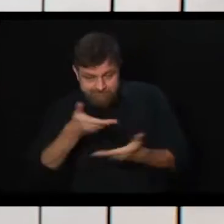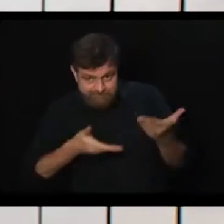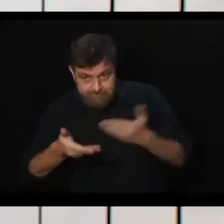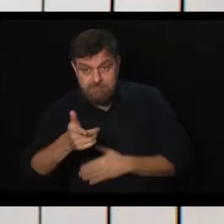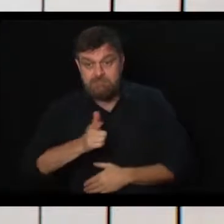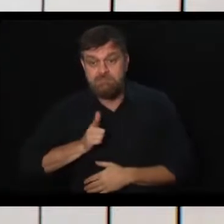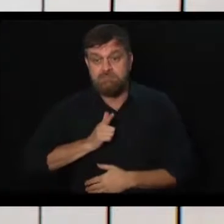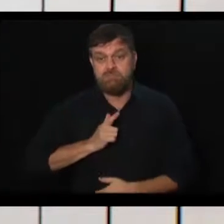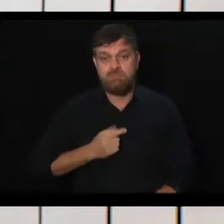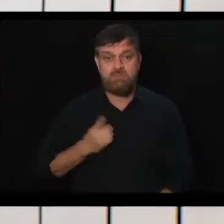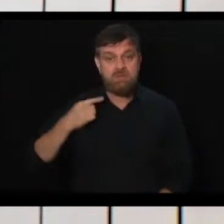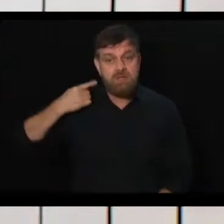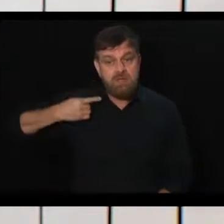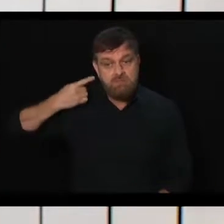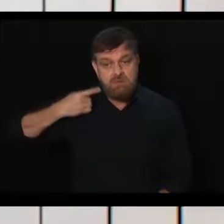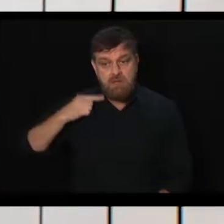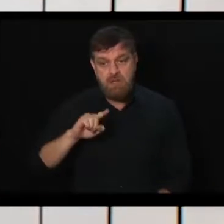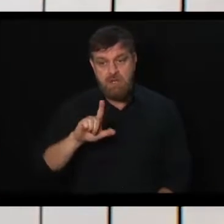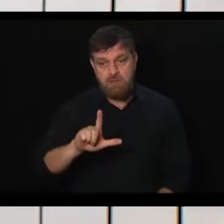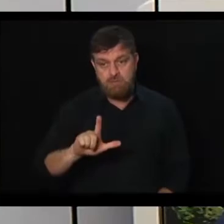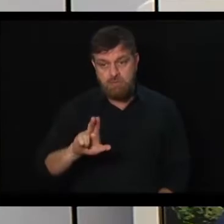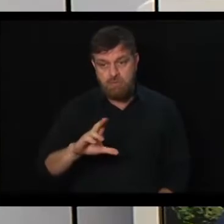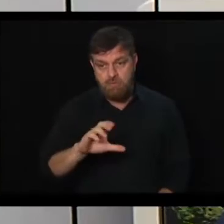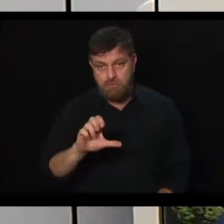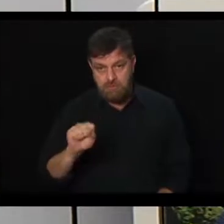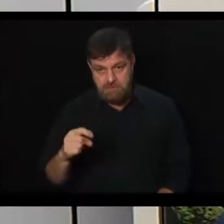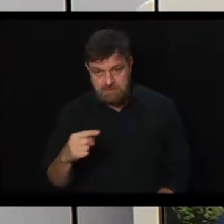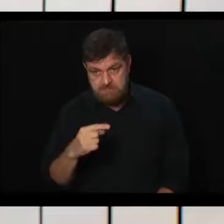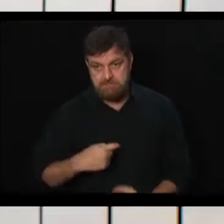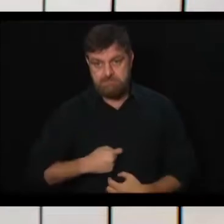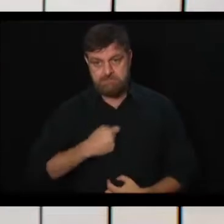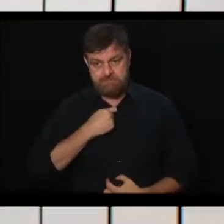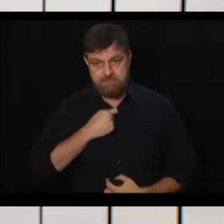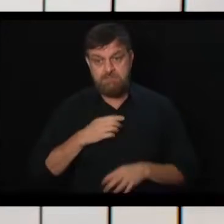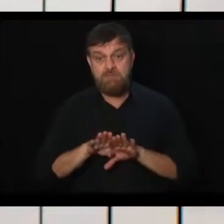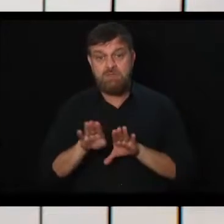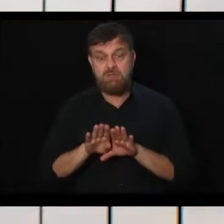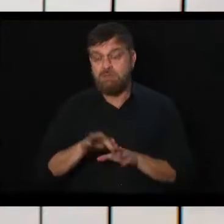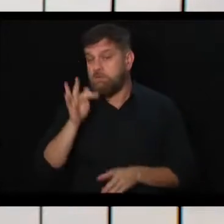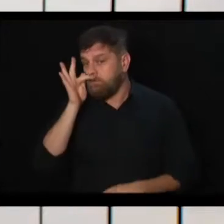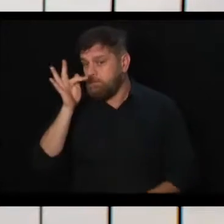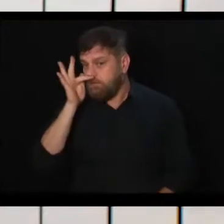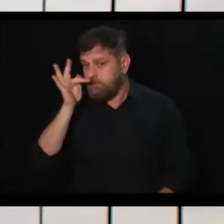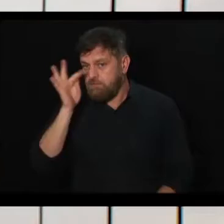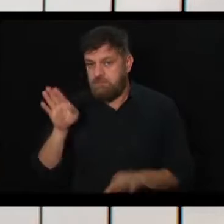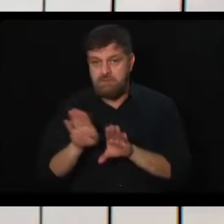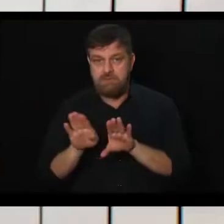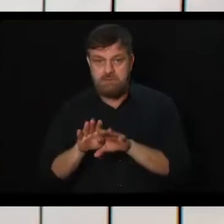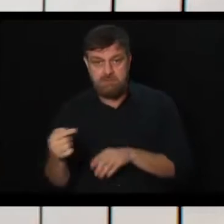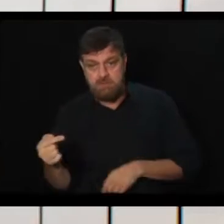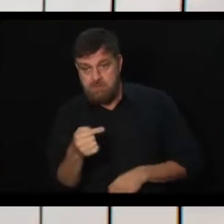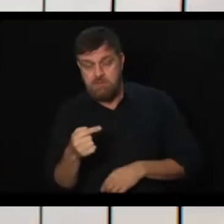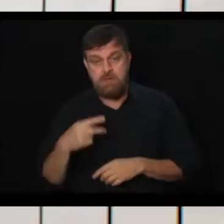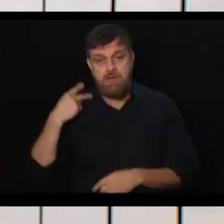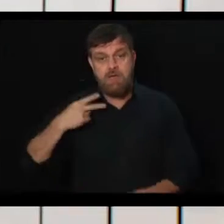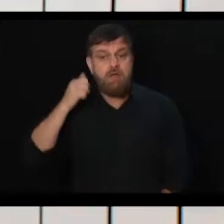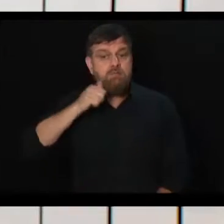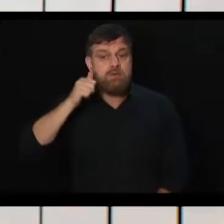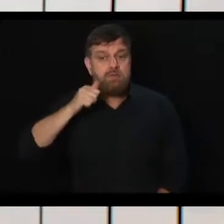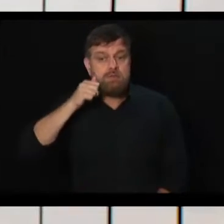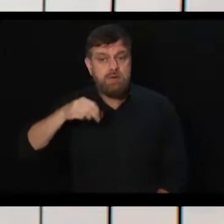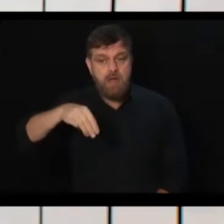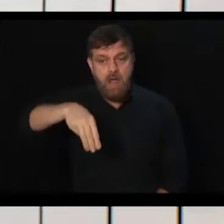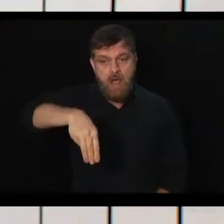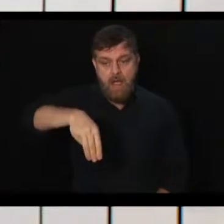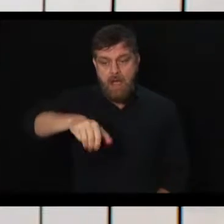com a presença do advogado Lucas Tonon, também com o vereador Antônio Flores, do PSB, e com a vereadora Mariana